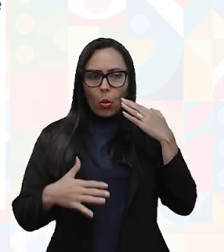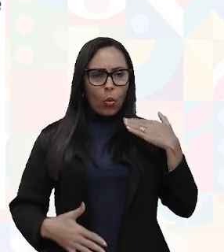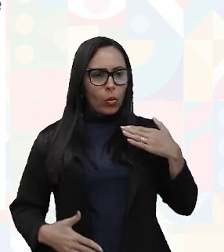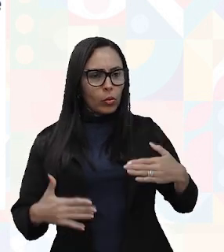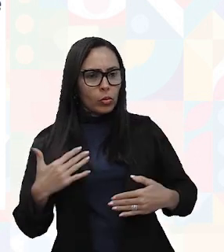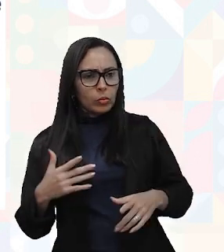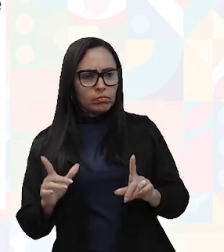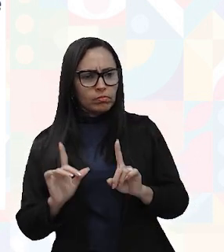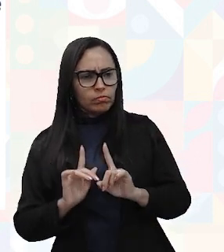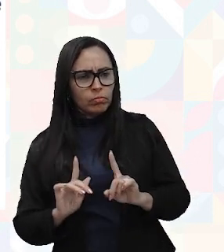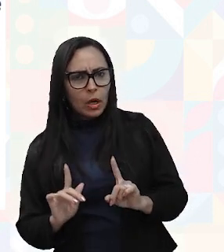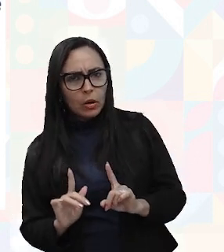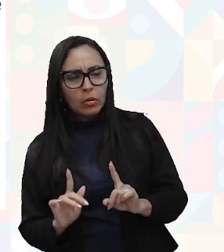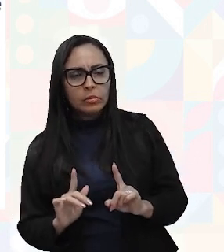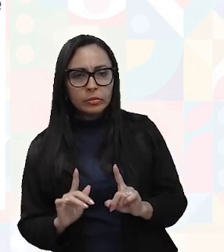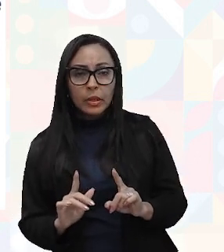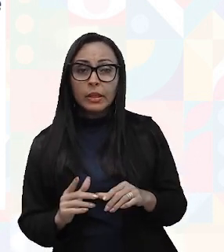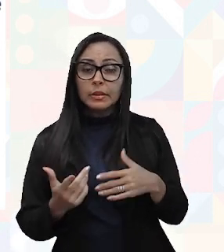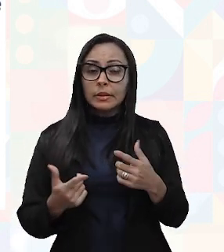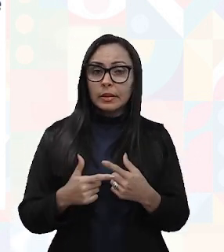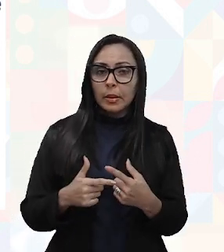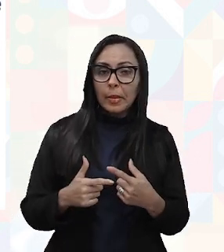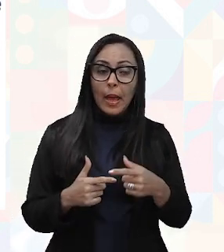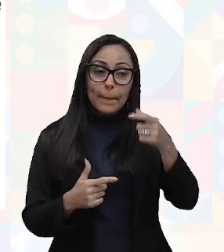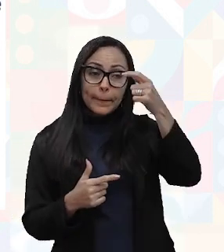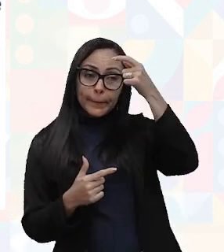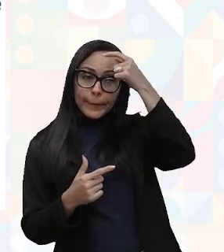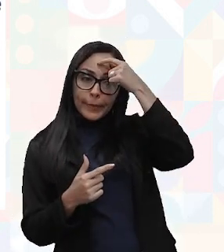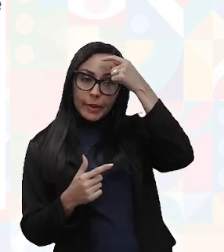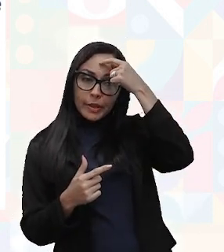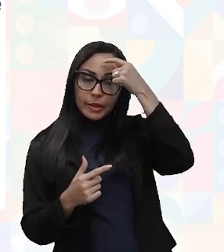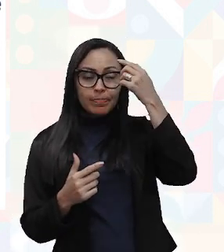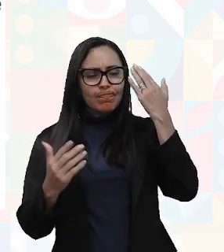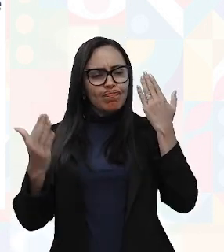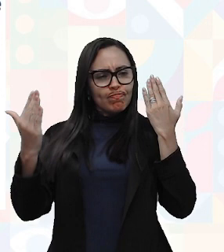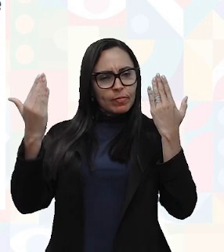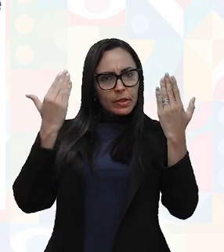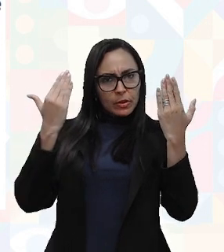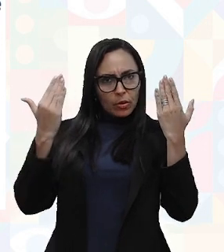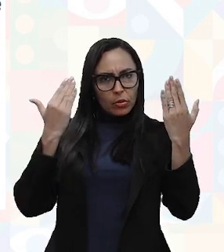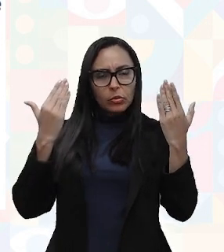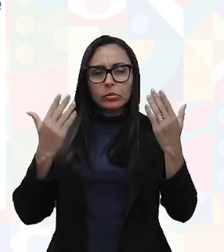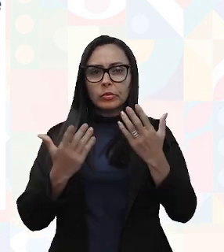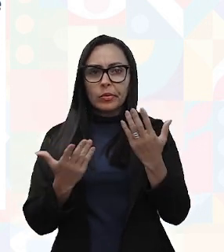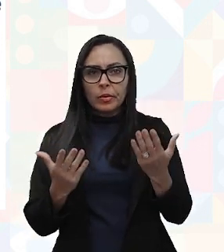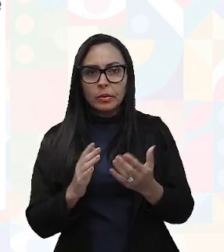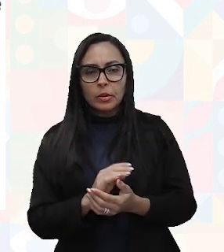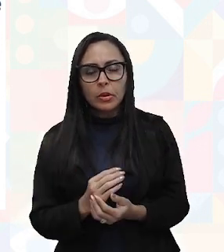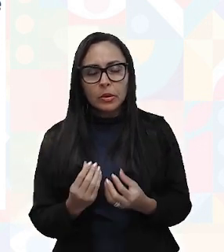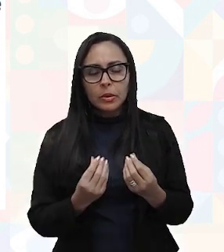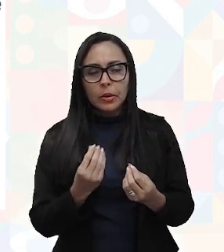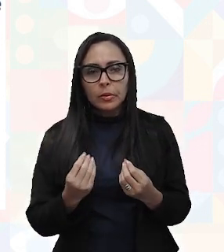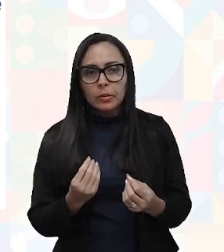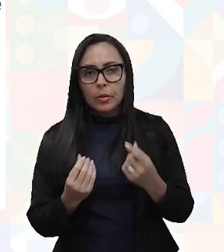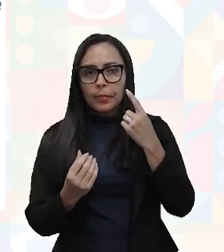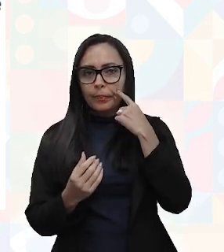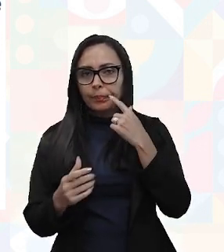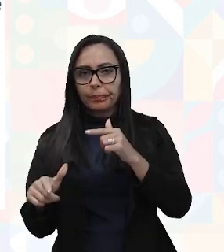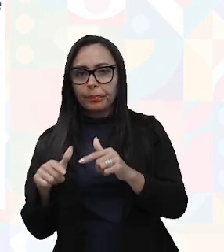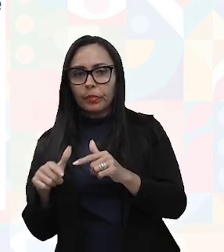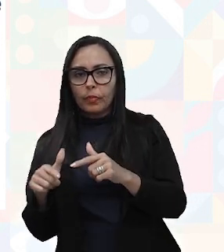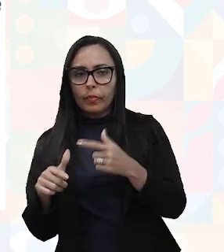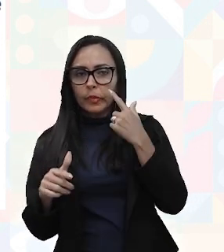daquele profissional que está em jogo, mas também ao bem-estar psicológico, em como o trabalho afeta